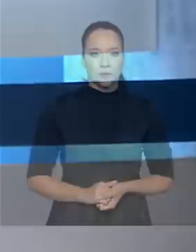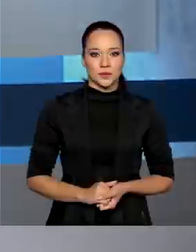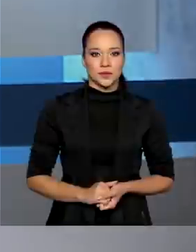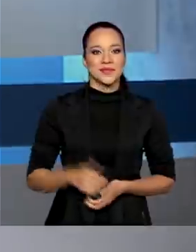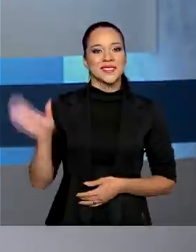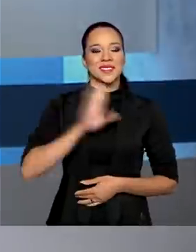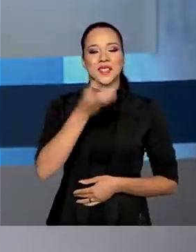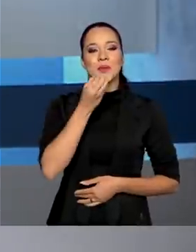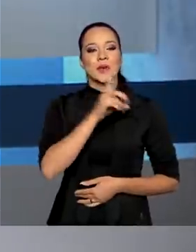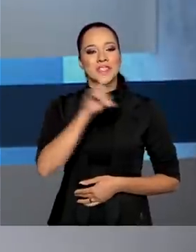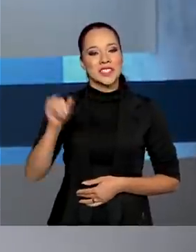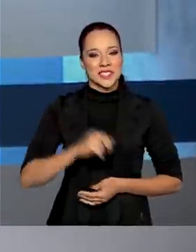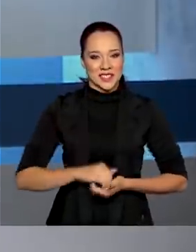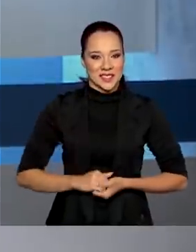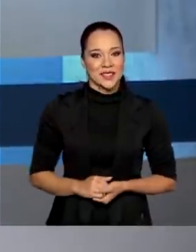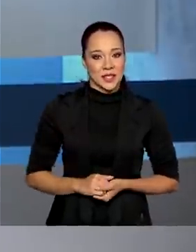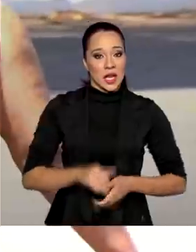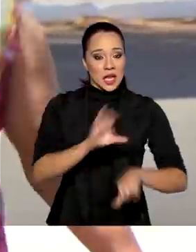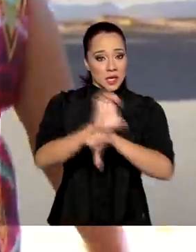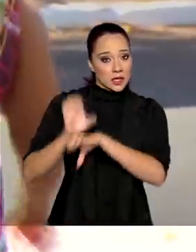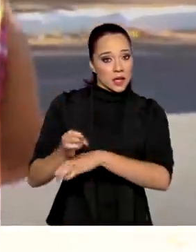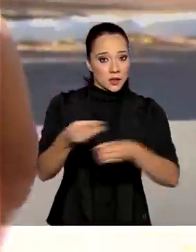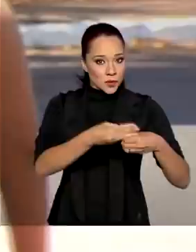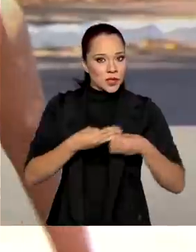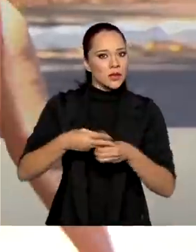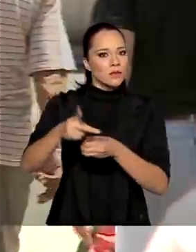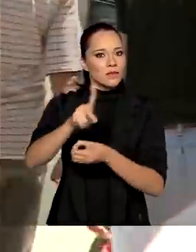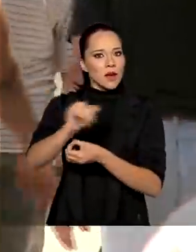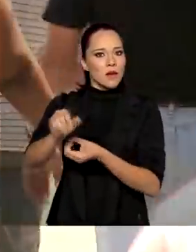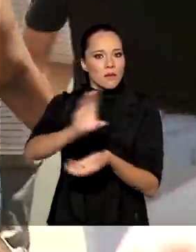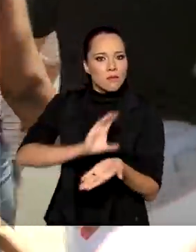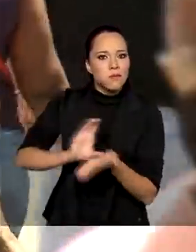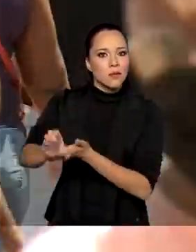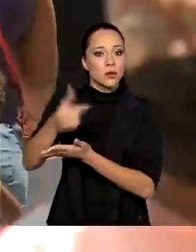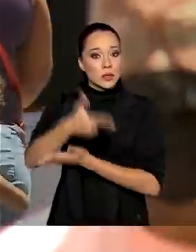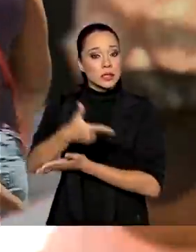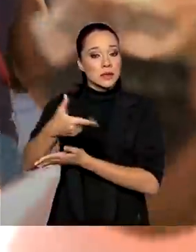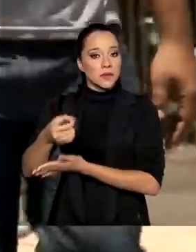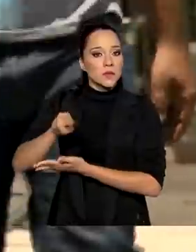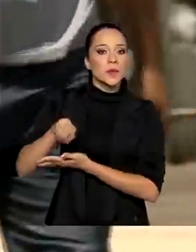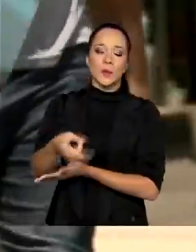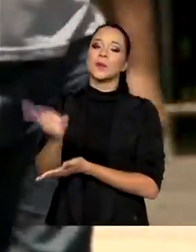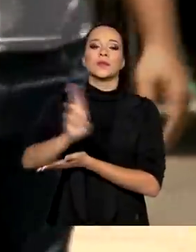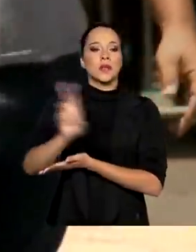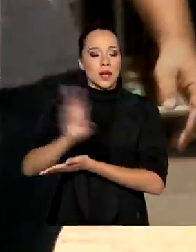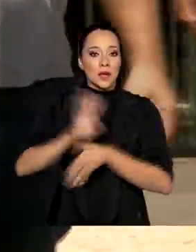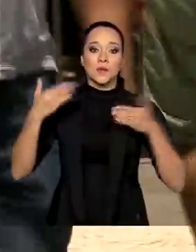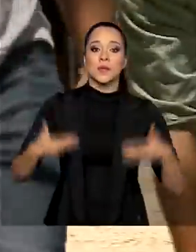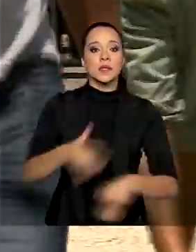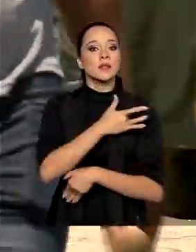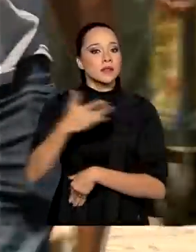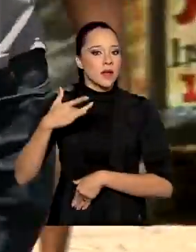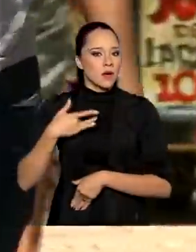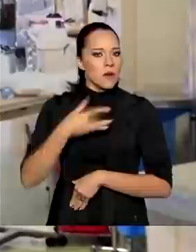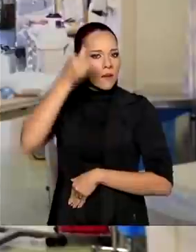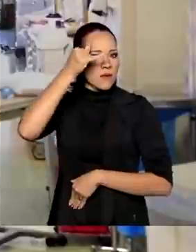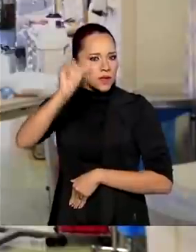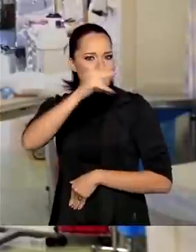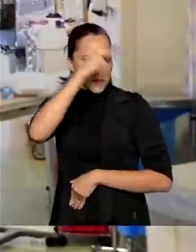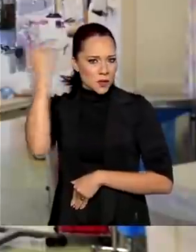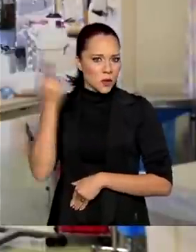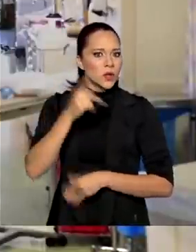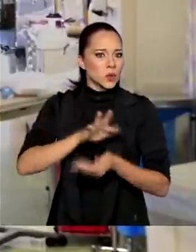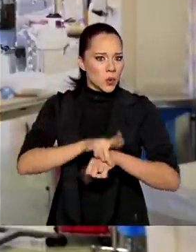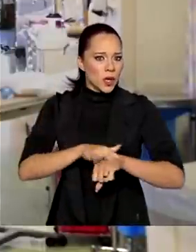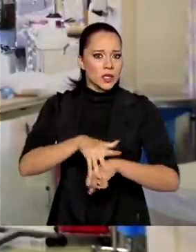Olá, bom dia! Estados e municípios vão receber mais de 220 milhões de reais do Ministério da Saúde para evitar